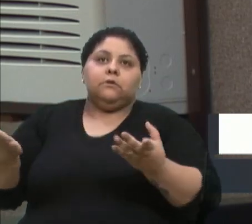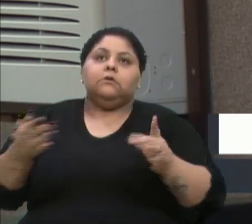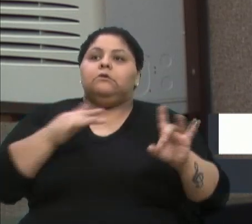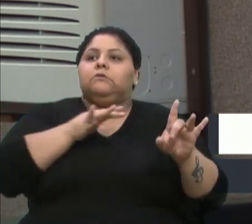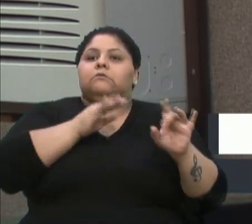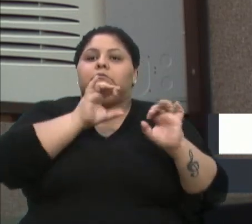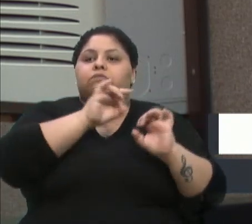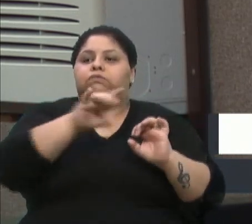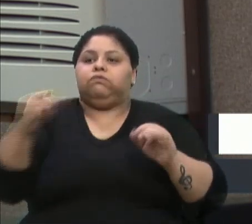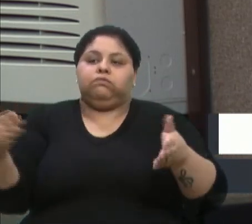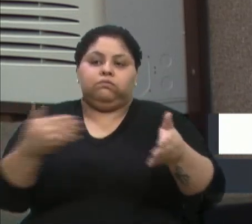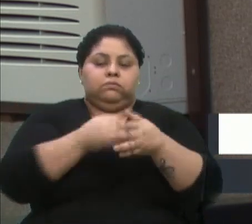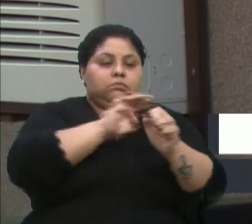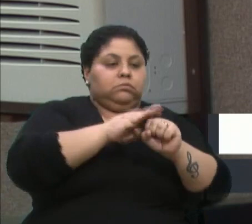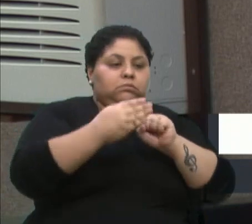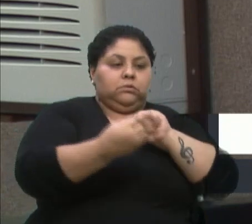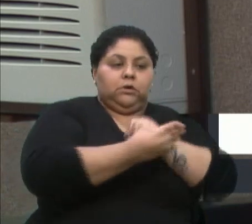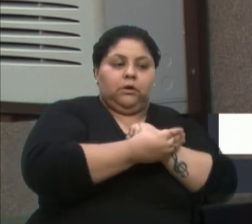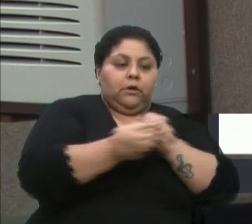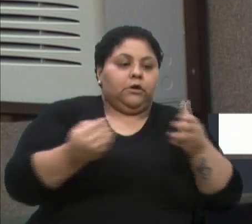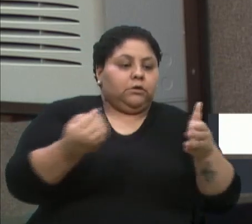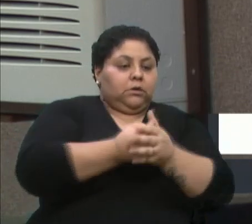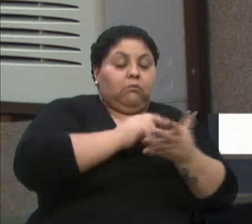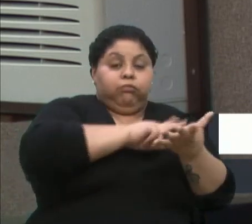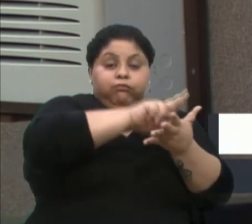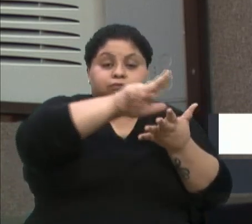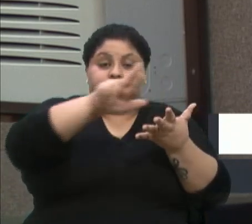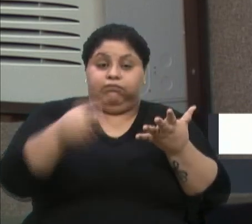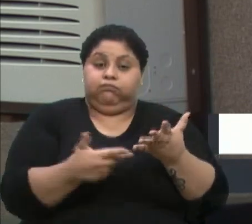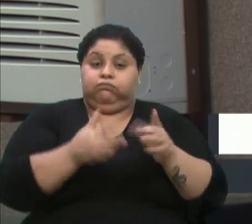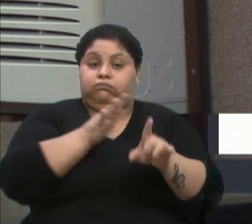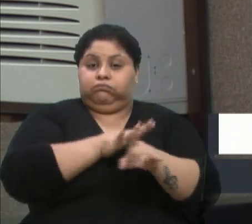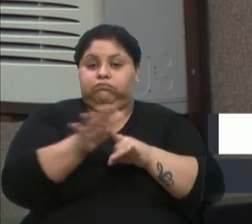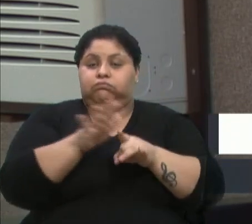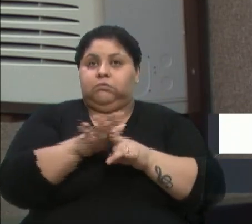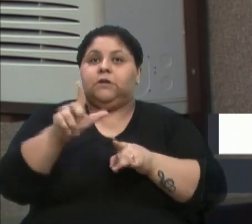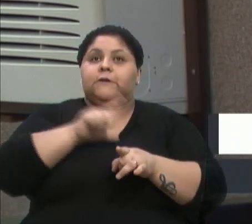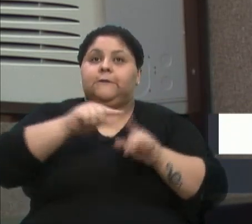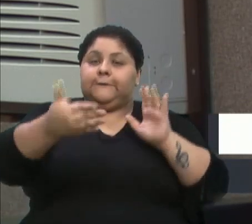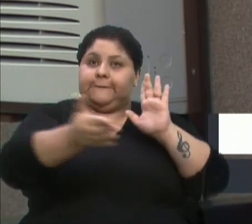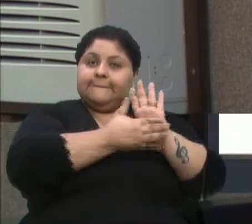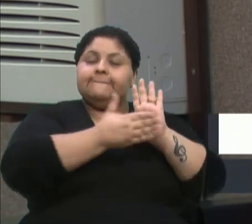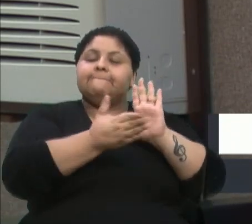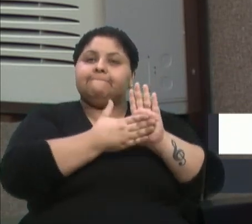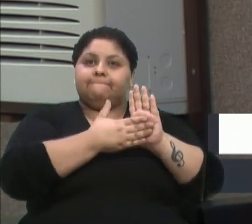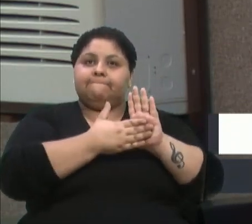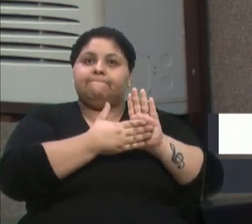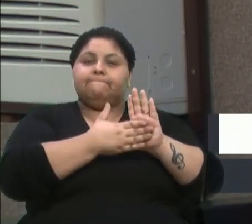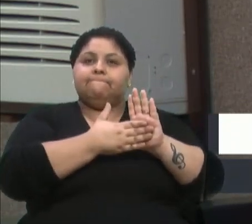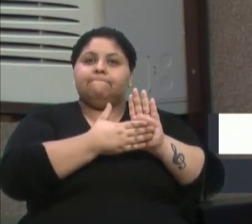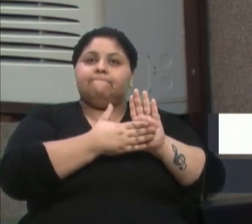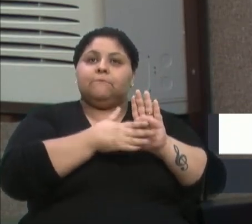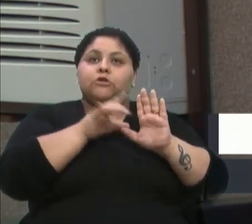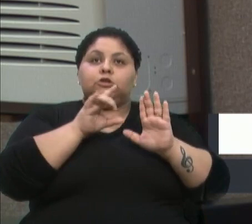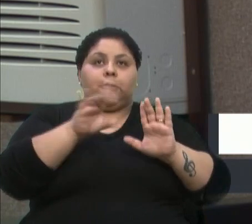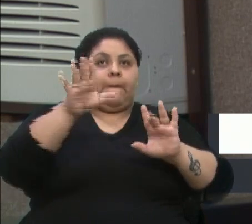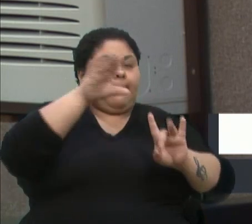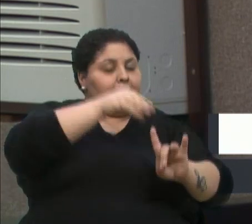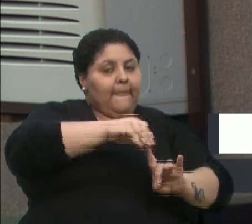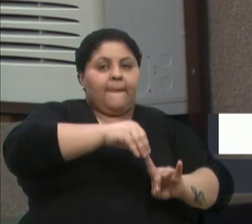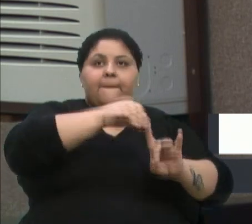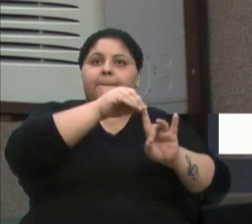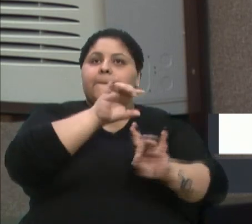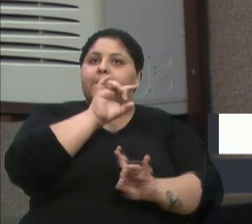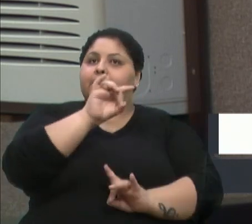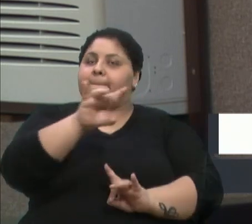tirar uma centena de demandas. Mas, ter essas propostas, essas demandas, pelo menos a prioritária de